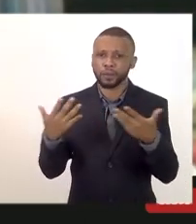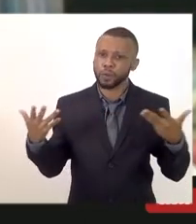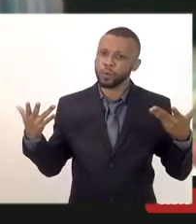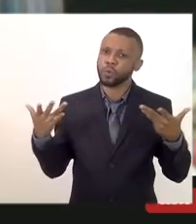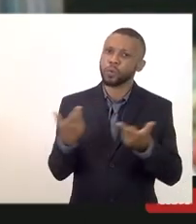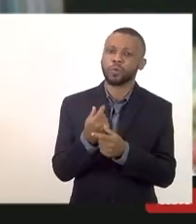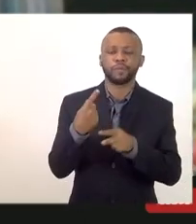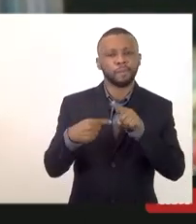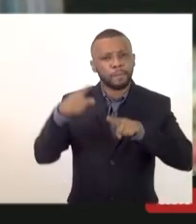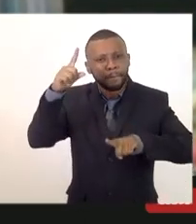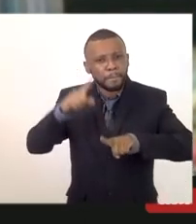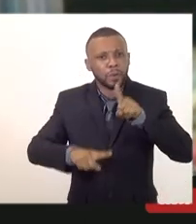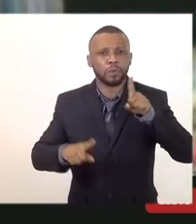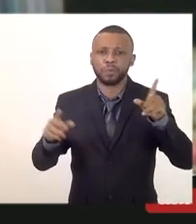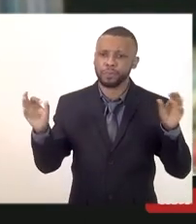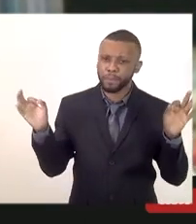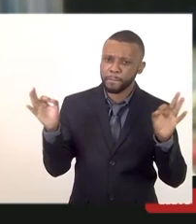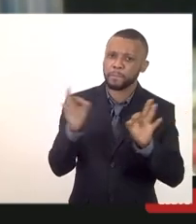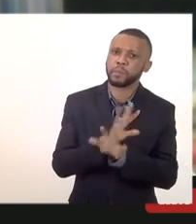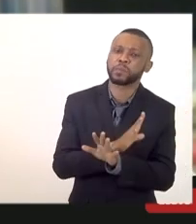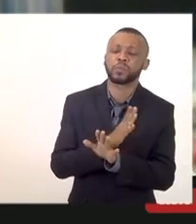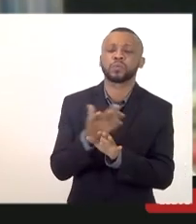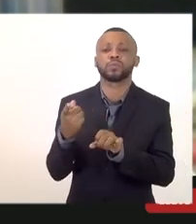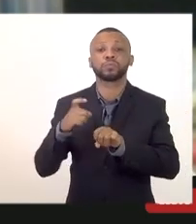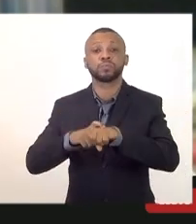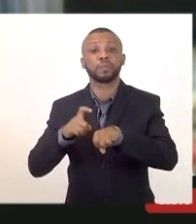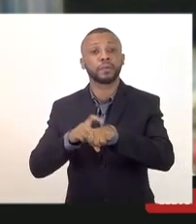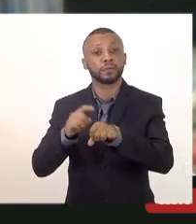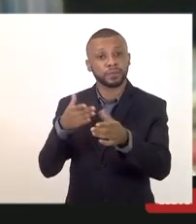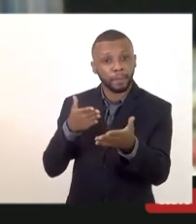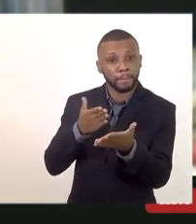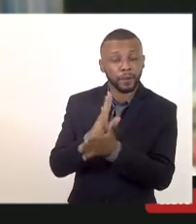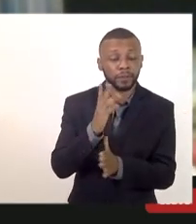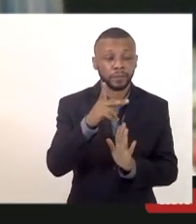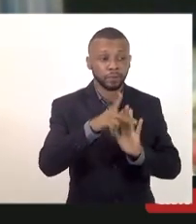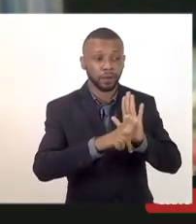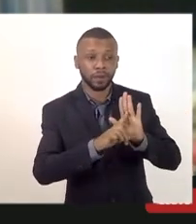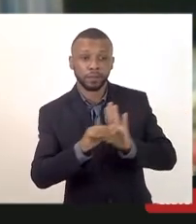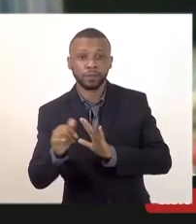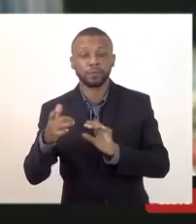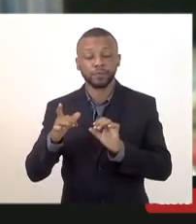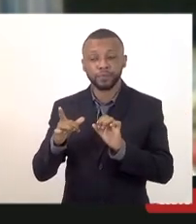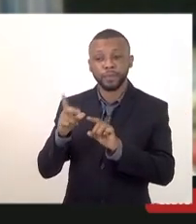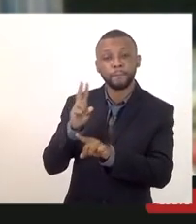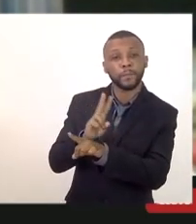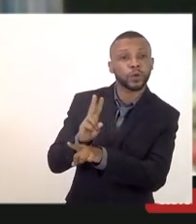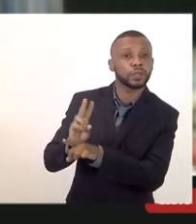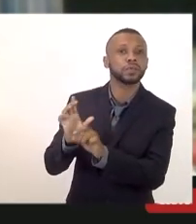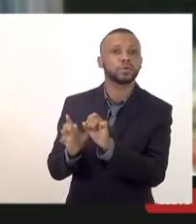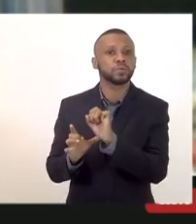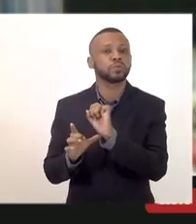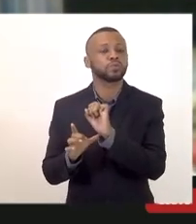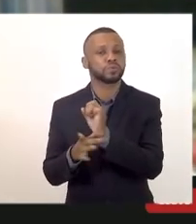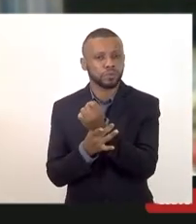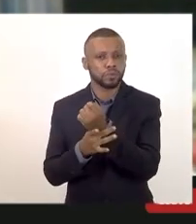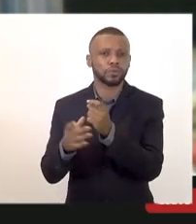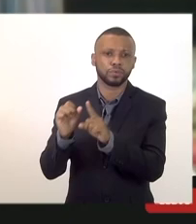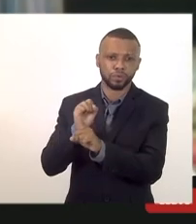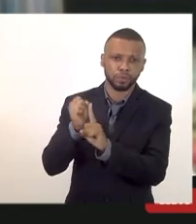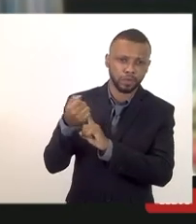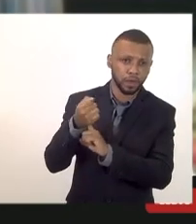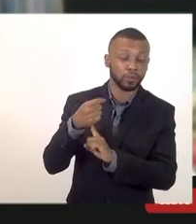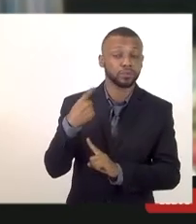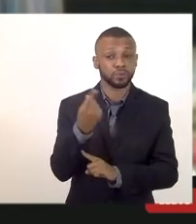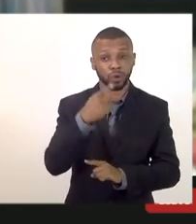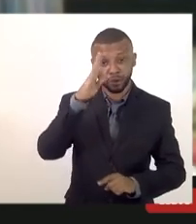será concluído com êxito na aprovação dessa lei de proteção social de nós militares do Corpo de Bombeiros e da Polícia